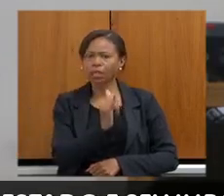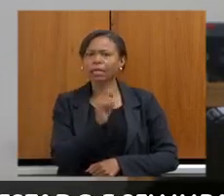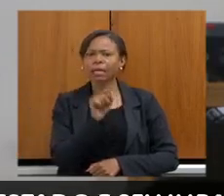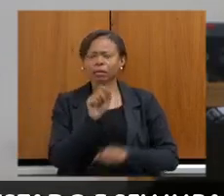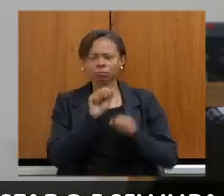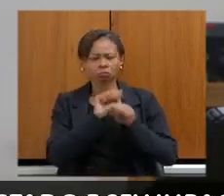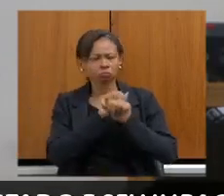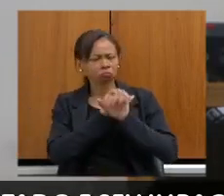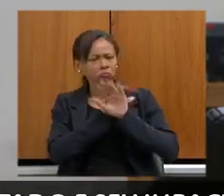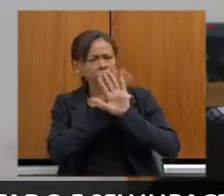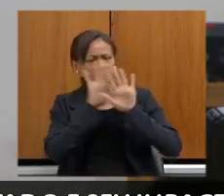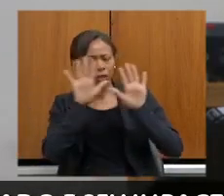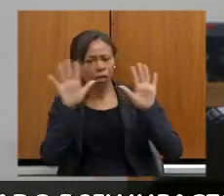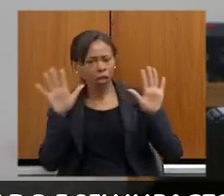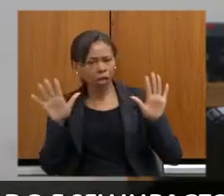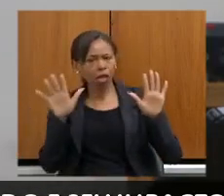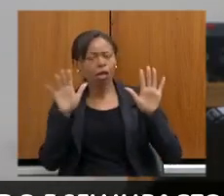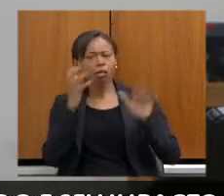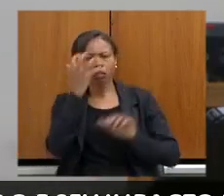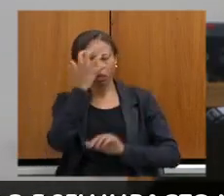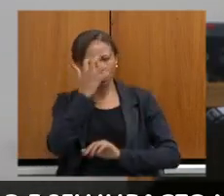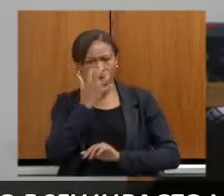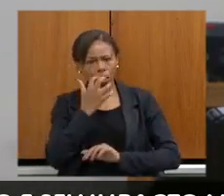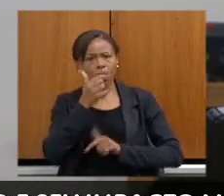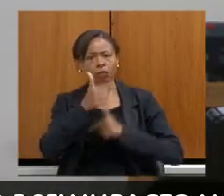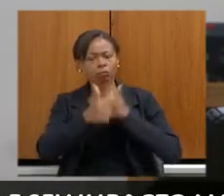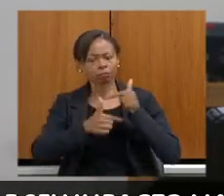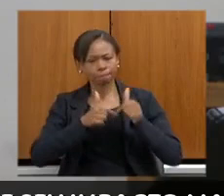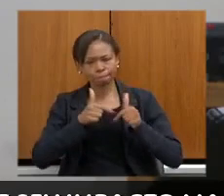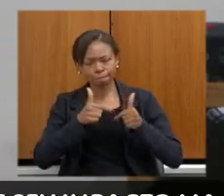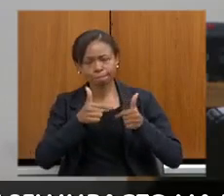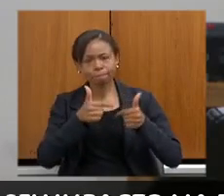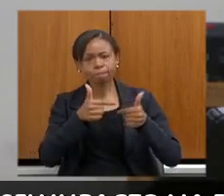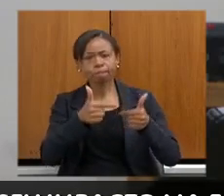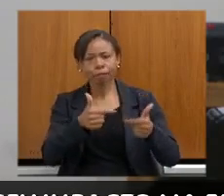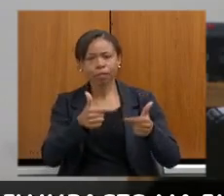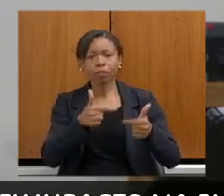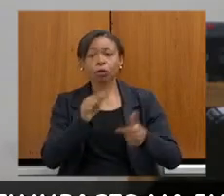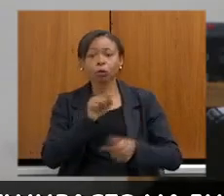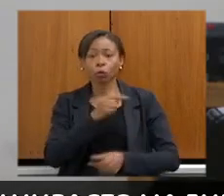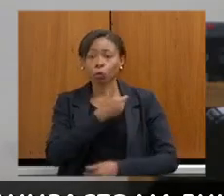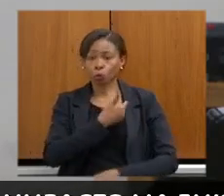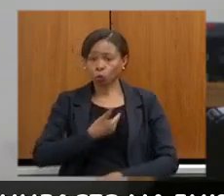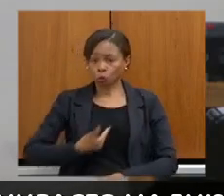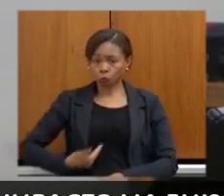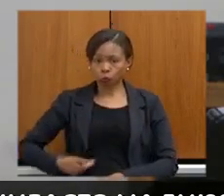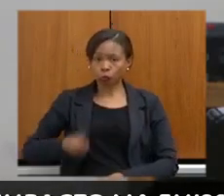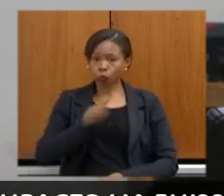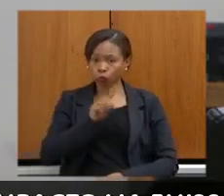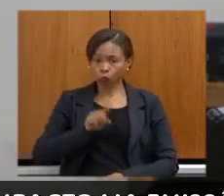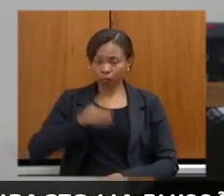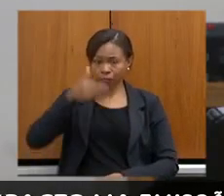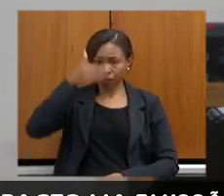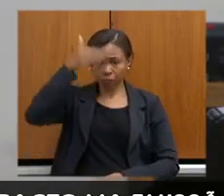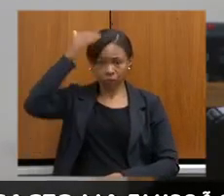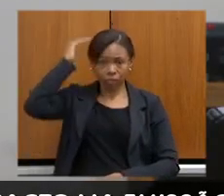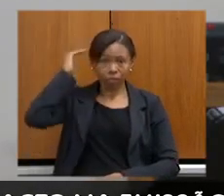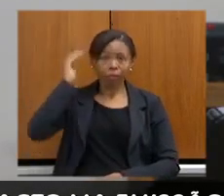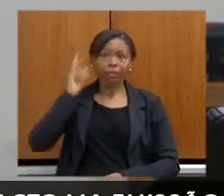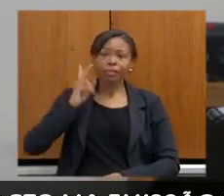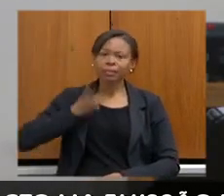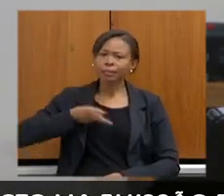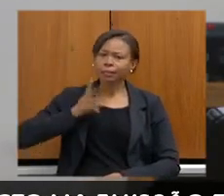transparência, pela sua seriedade na conduta, o governador sempre fez questão